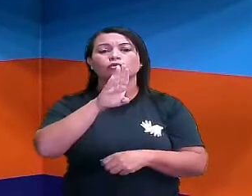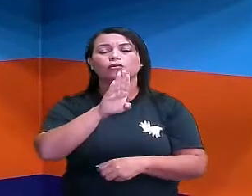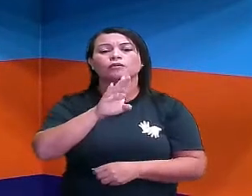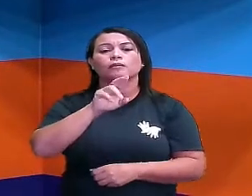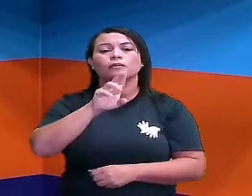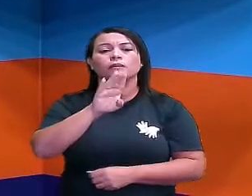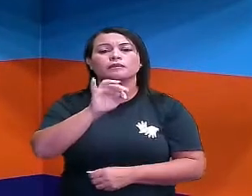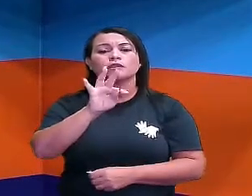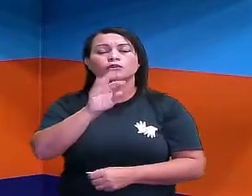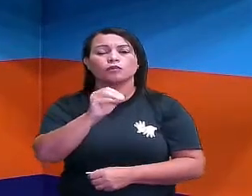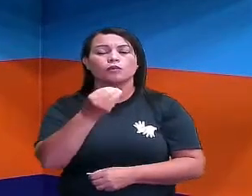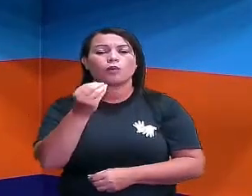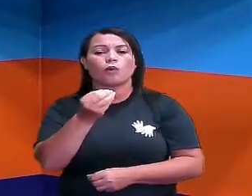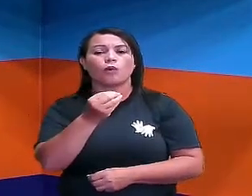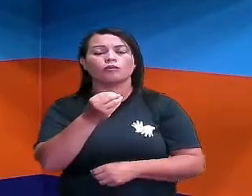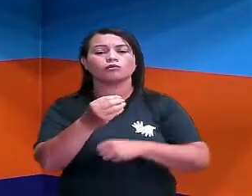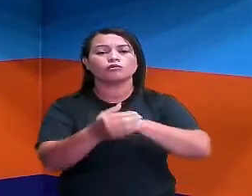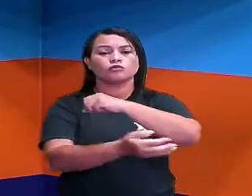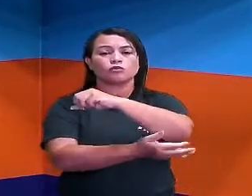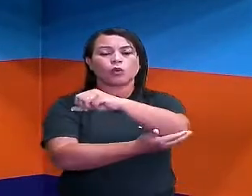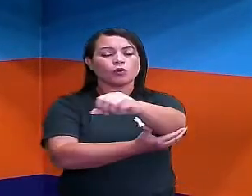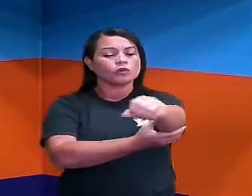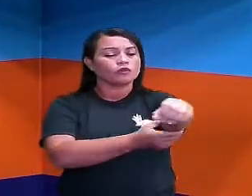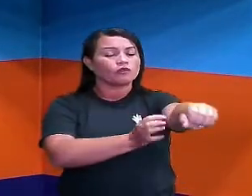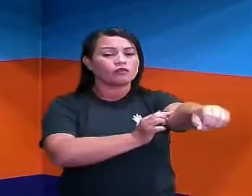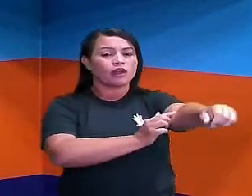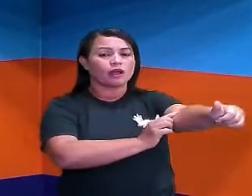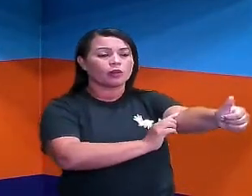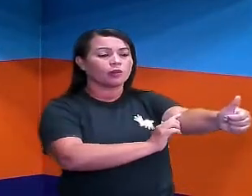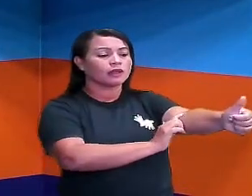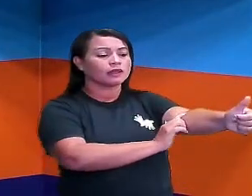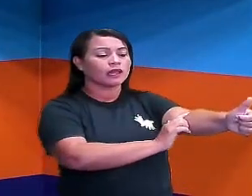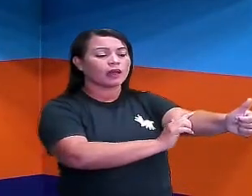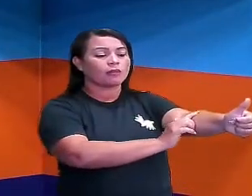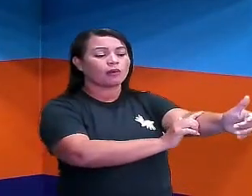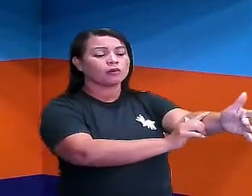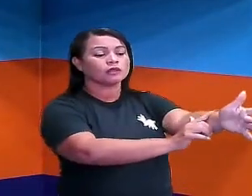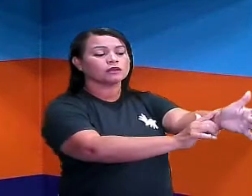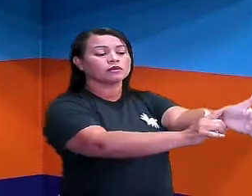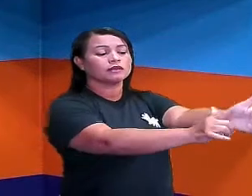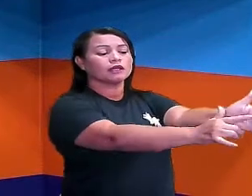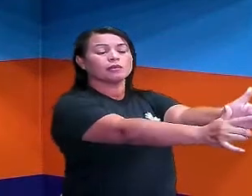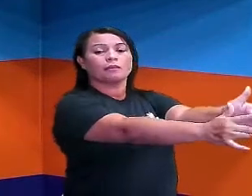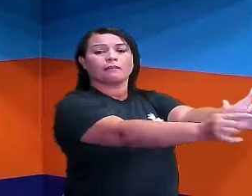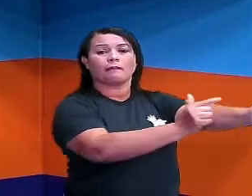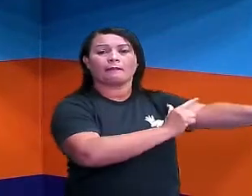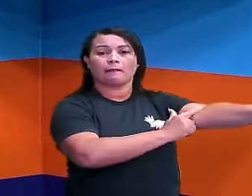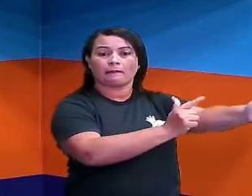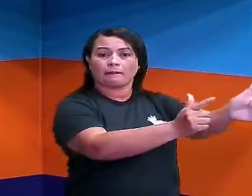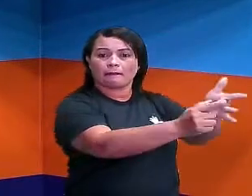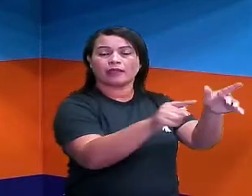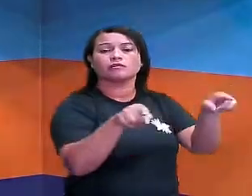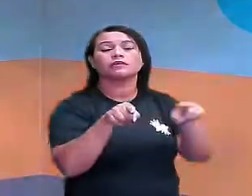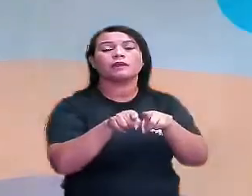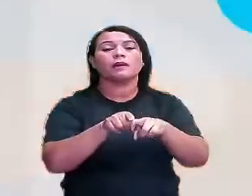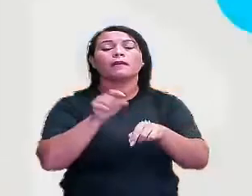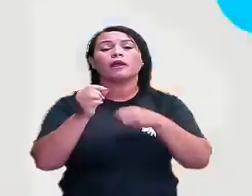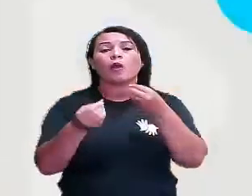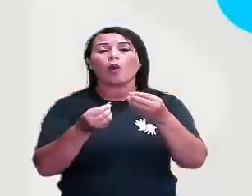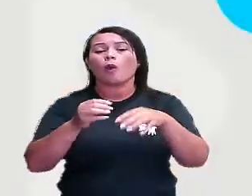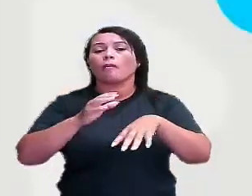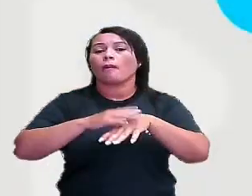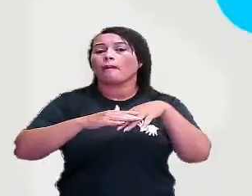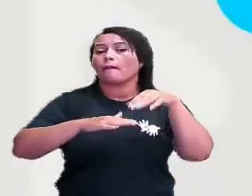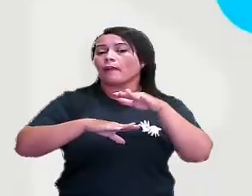dedo médio, tá certo? Do faraó. E era utilizar também palmos, pés